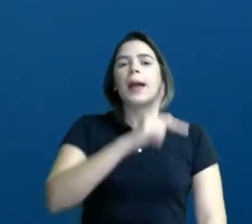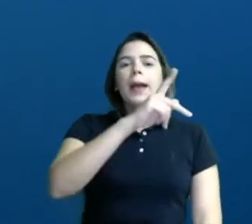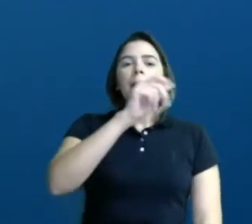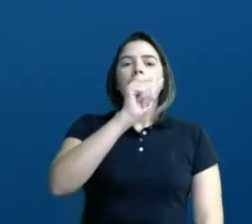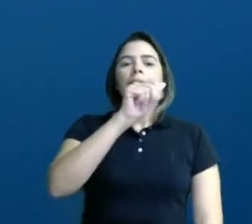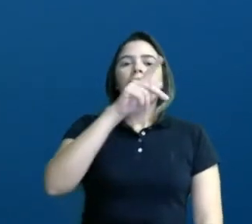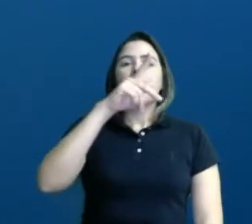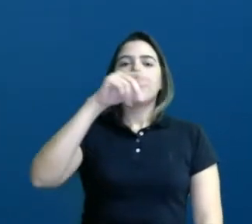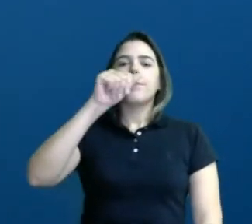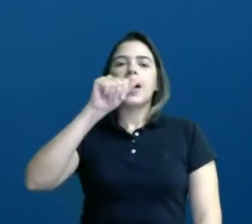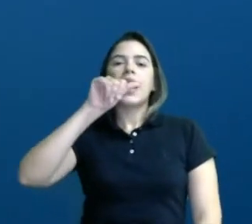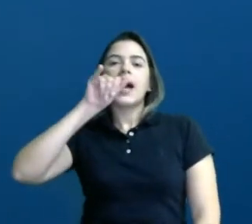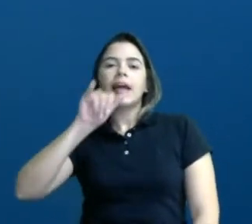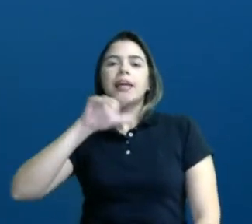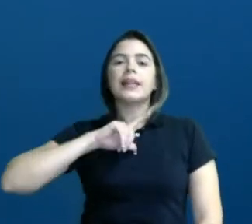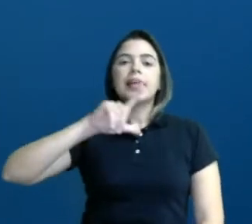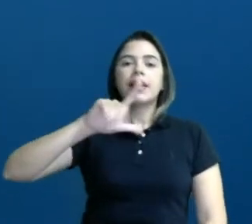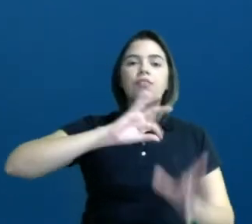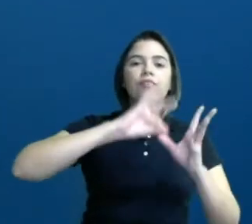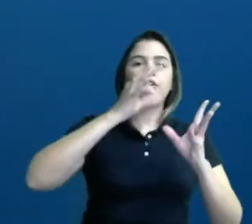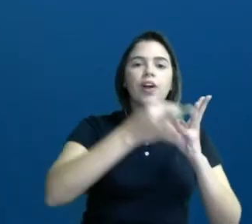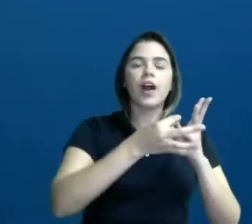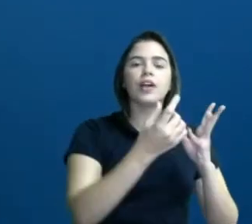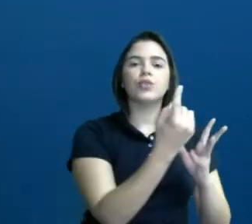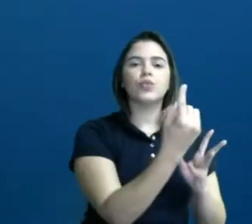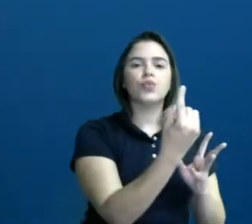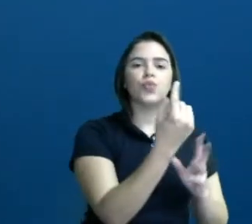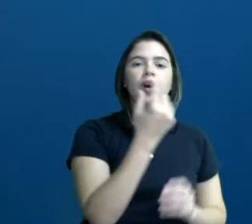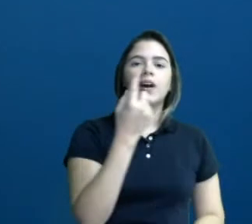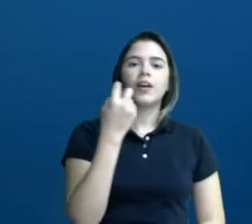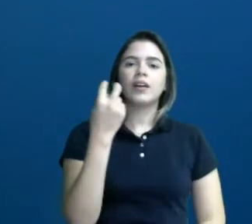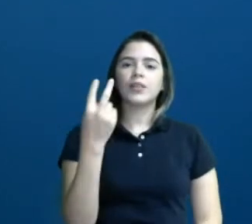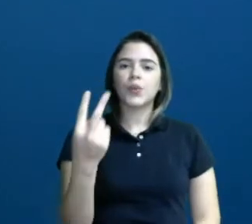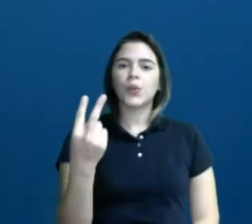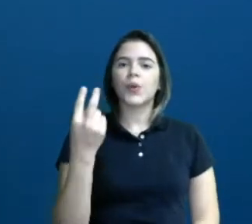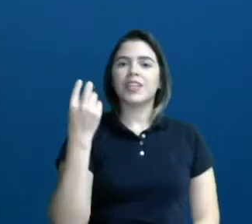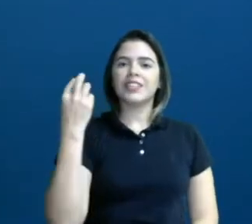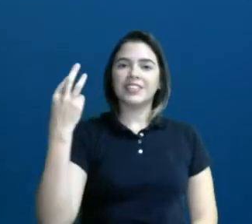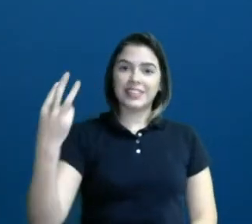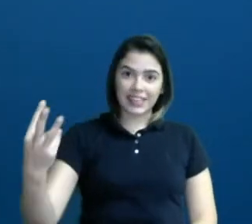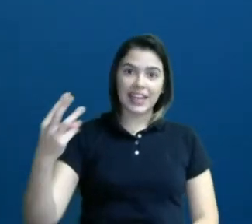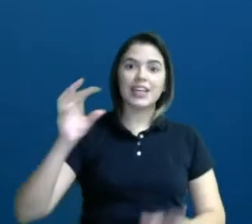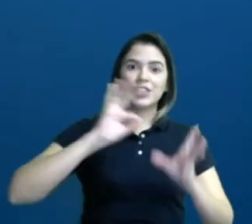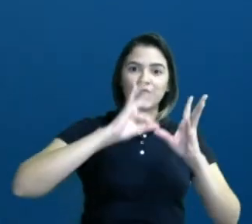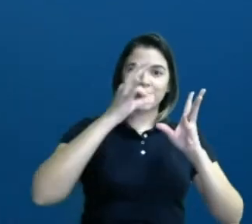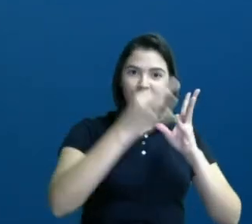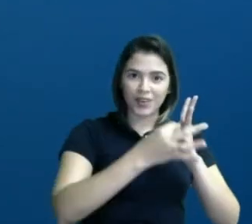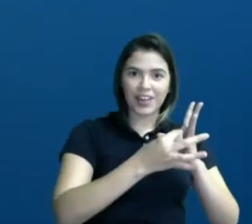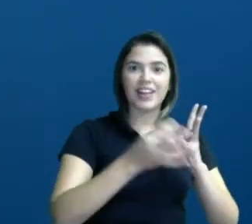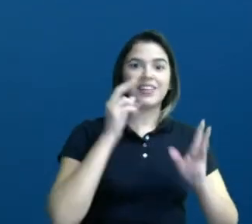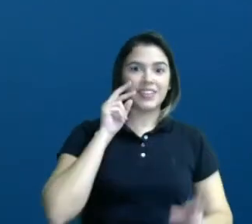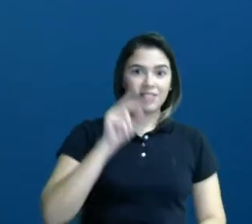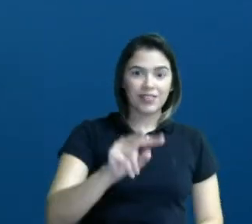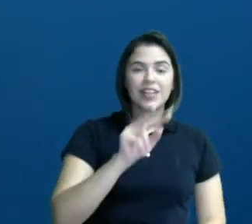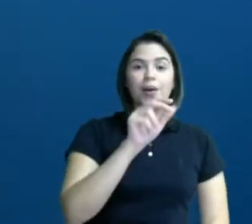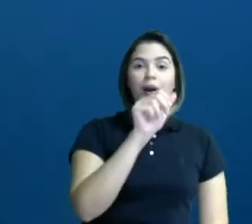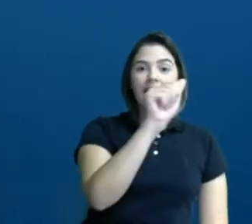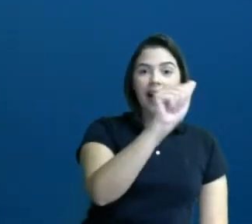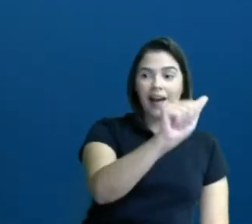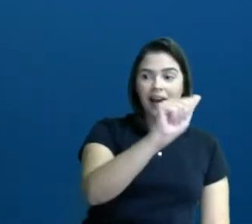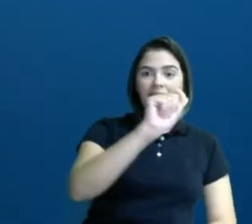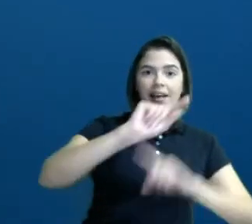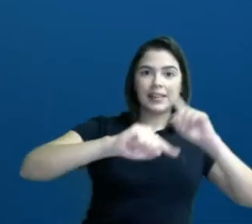papai possui uma, duas, três vogais. Tá vendo a vogal A,